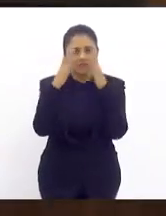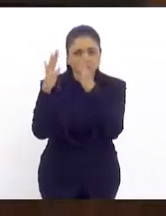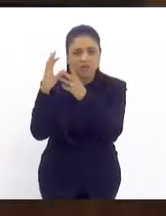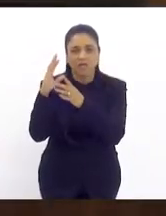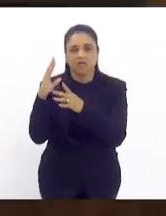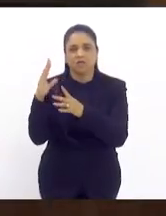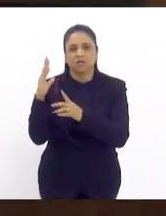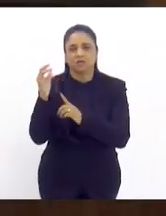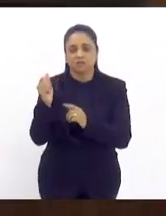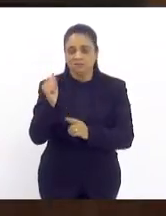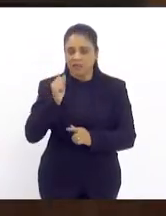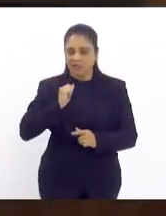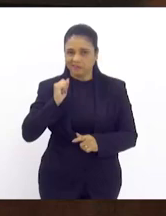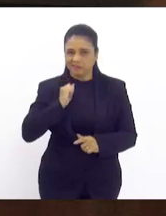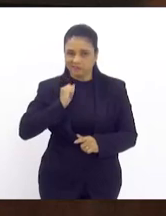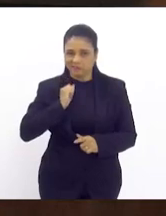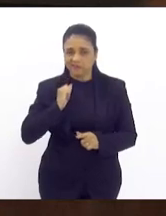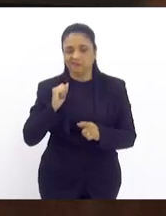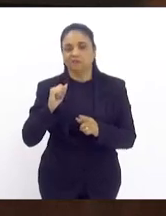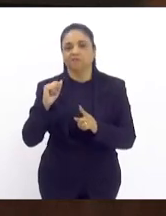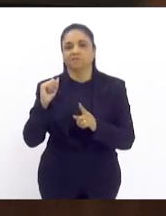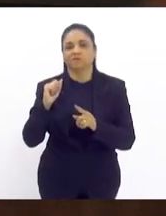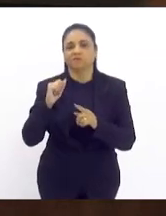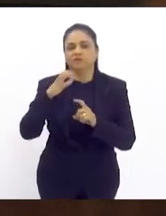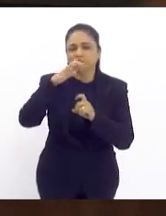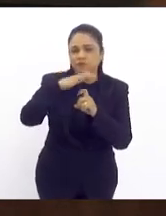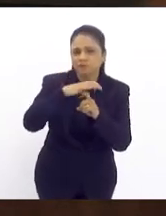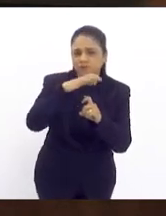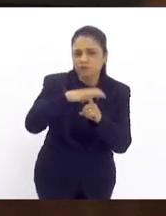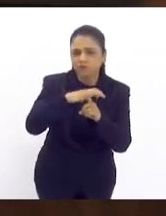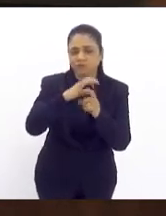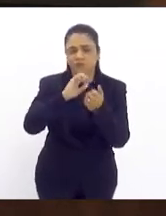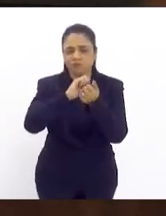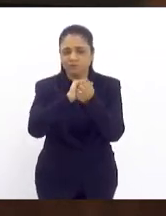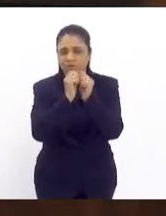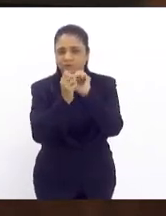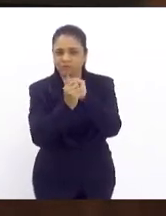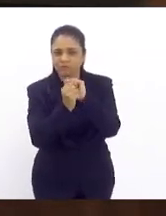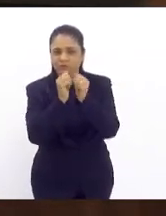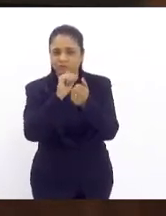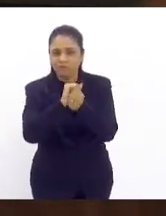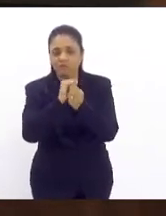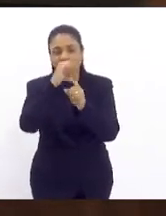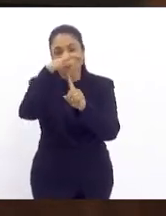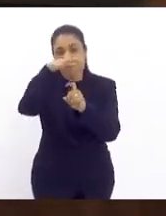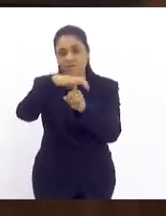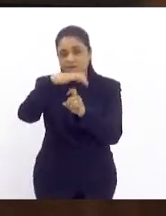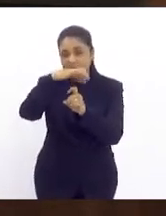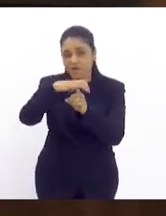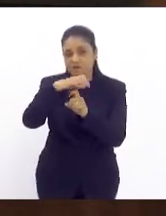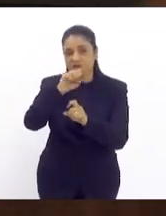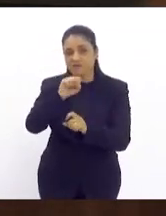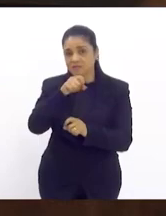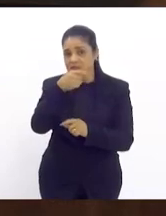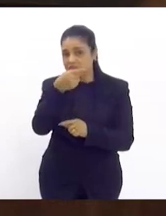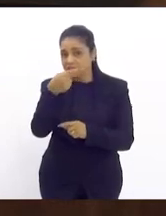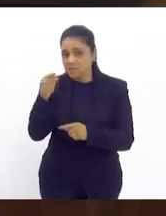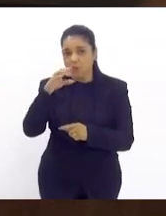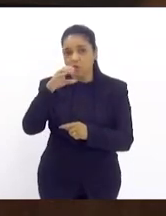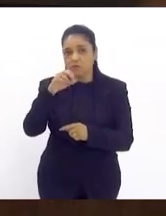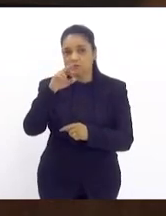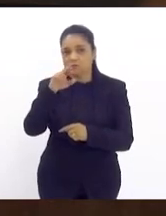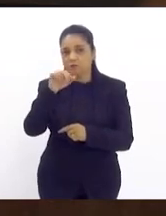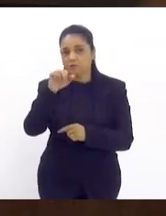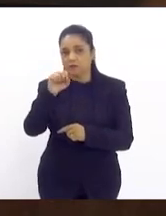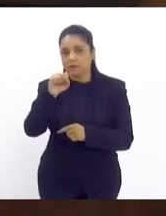os feirantes, os artesãos da chamada Feira de São Cristóvão, que, na verdade, é o centro de